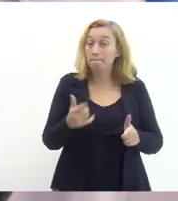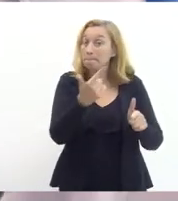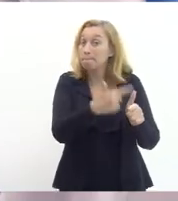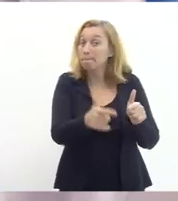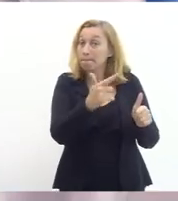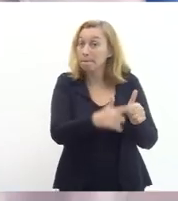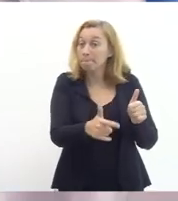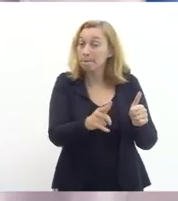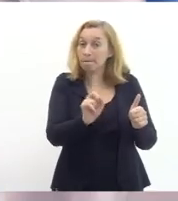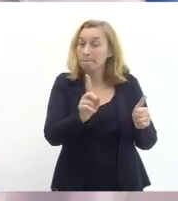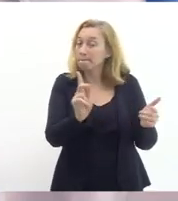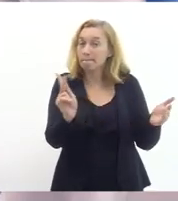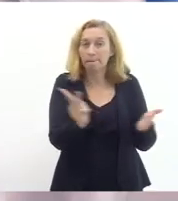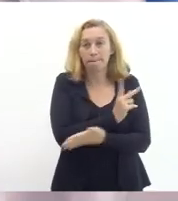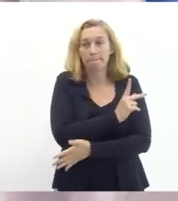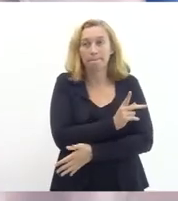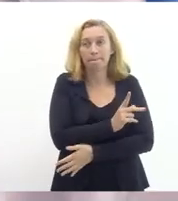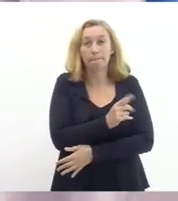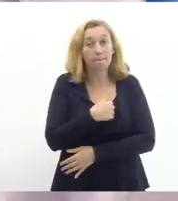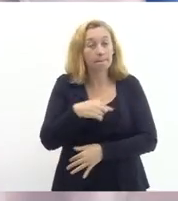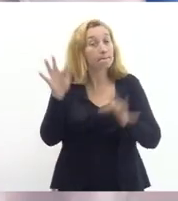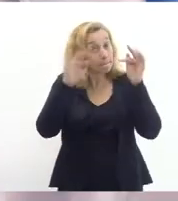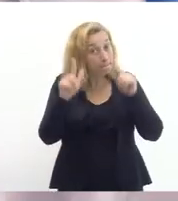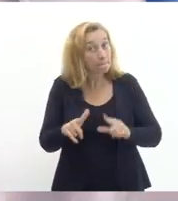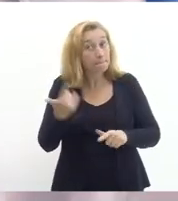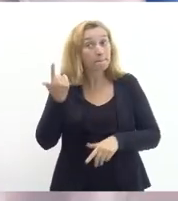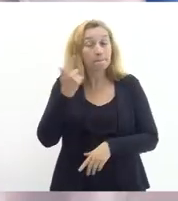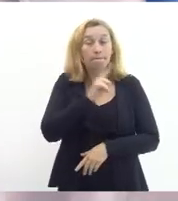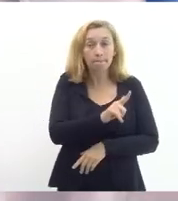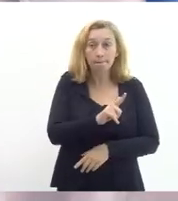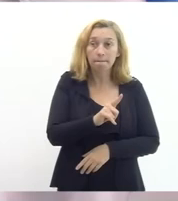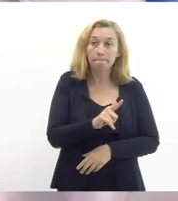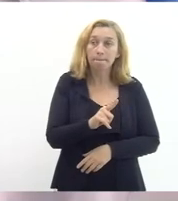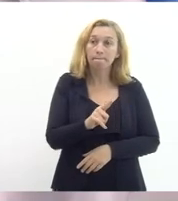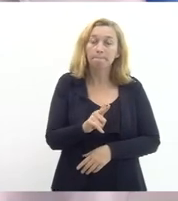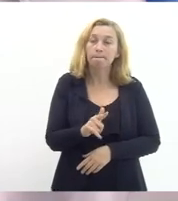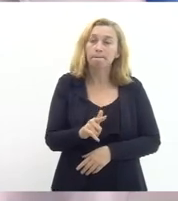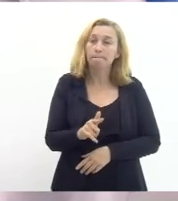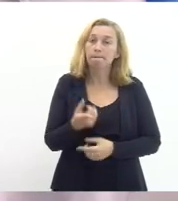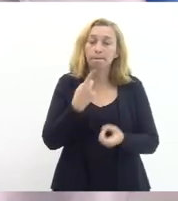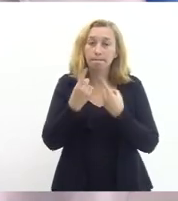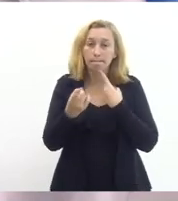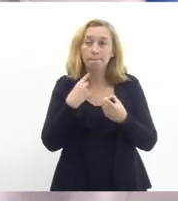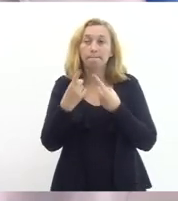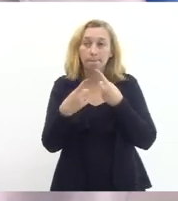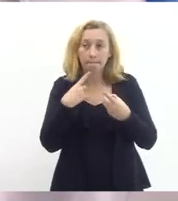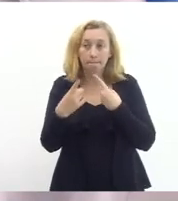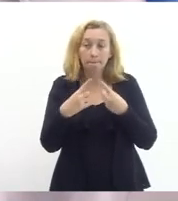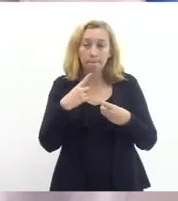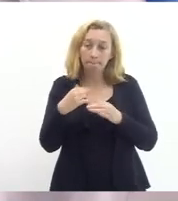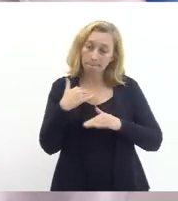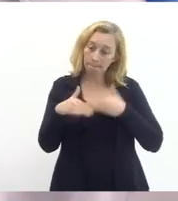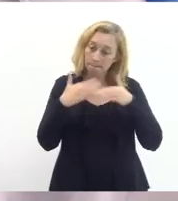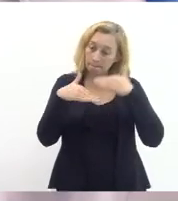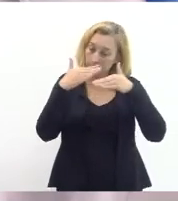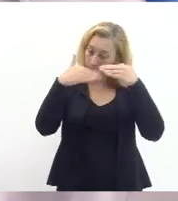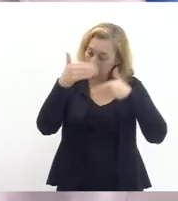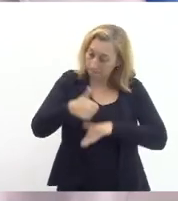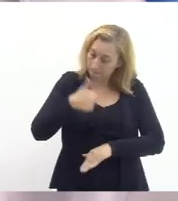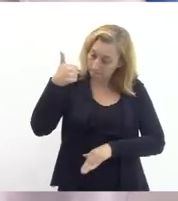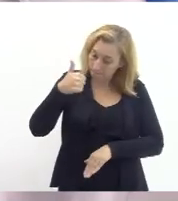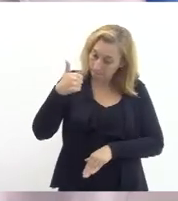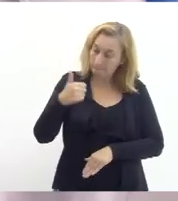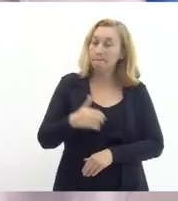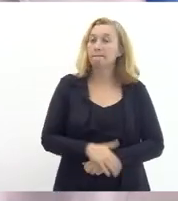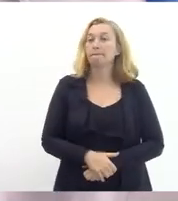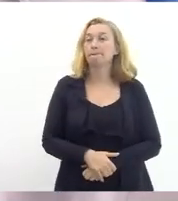acontecer fico feliz de que a gente conseguiu ter a progressão dos professores sendo colocada